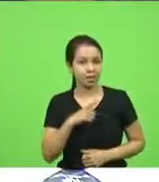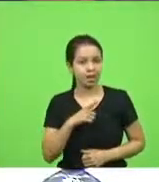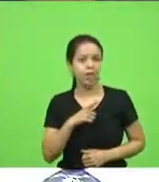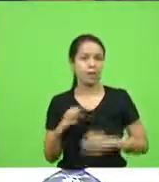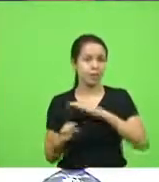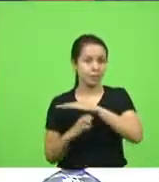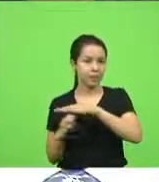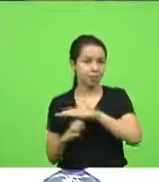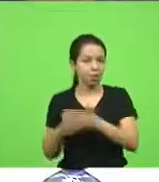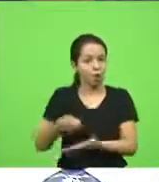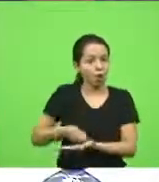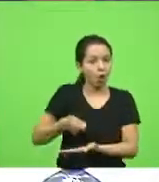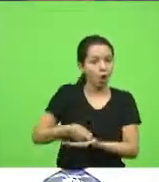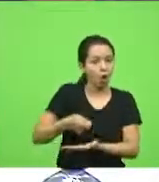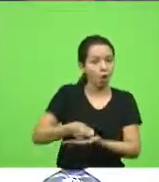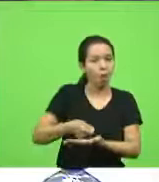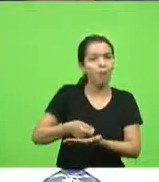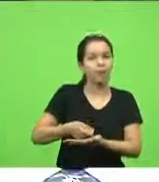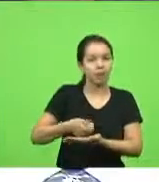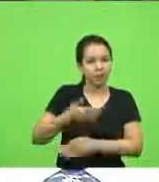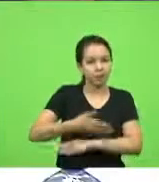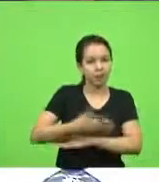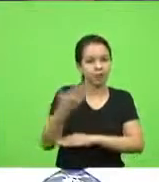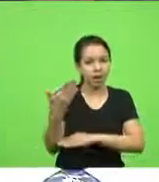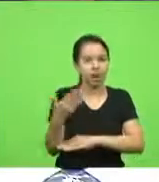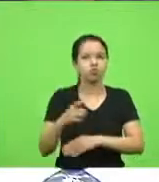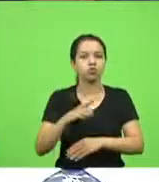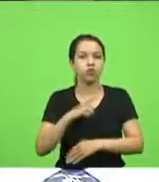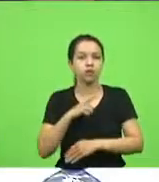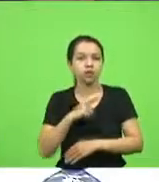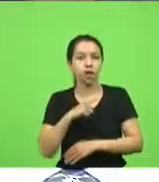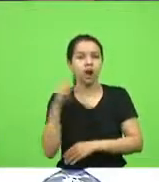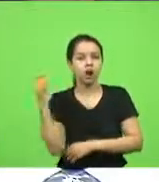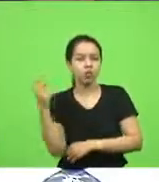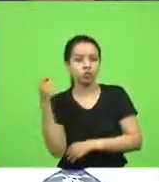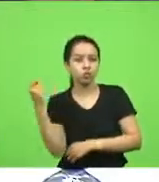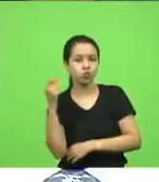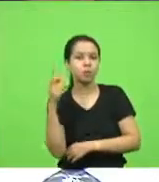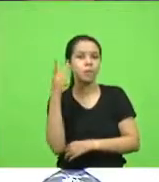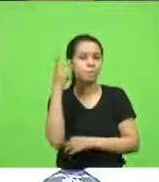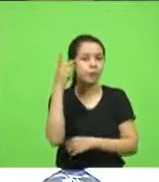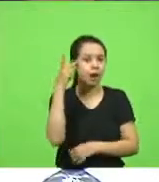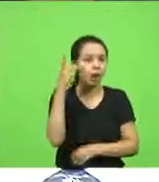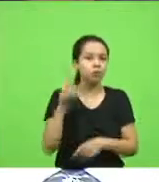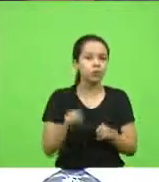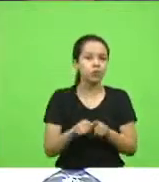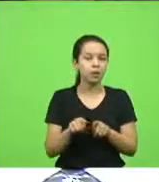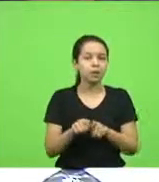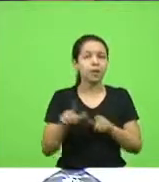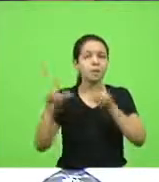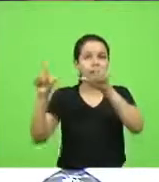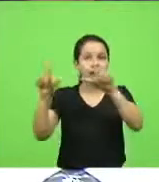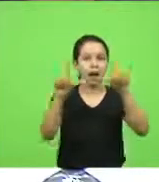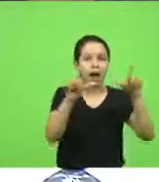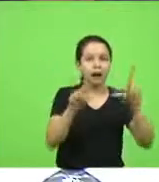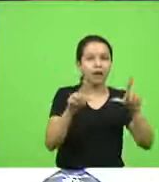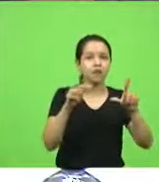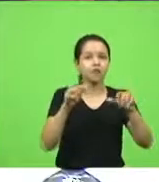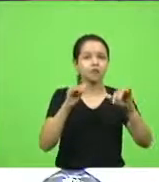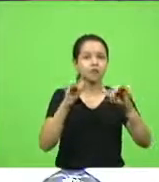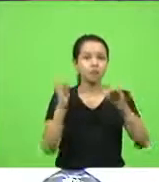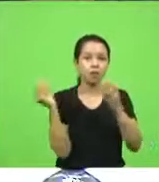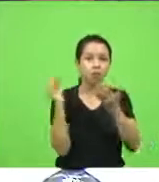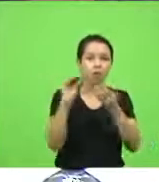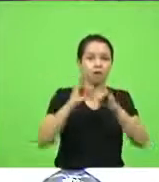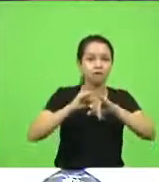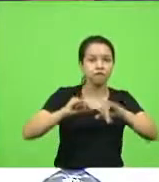pedágios e já tem exemplo no Rio Grande do Sul, já tem exemplo em São Paulo, placas informando que abandonar animais é